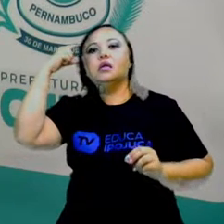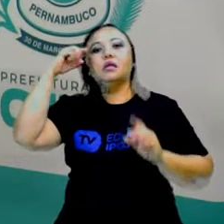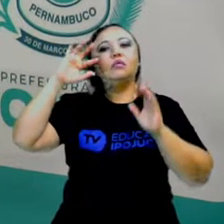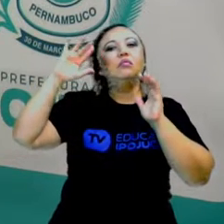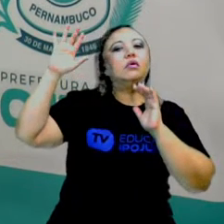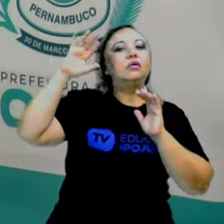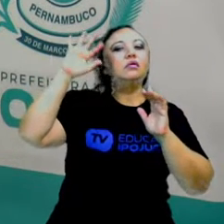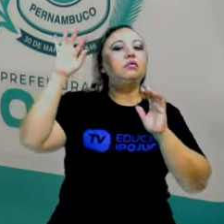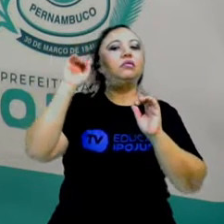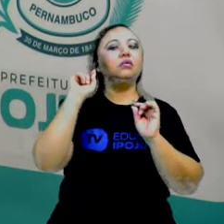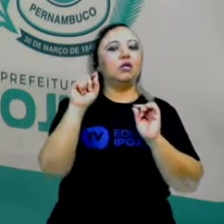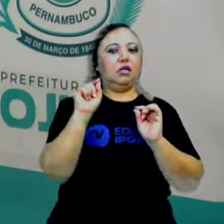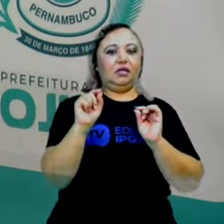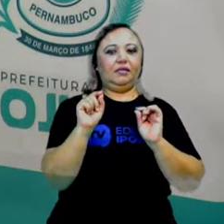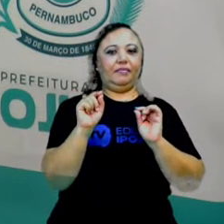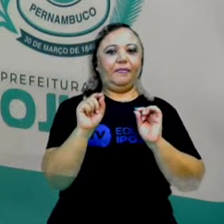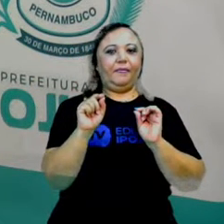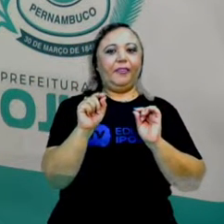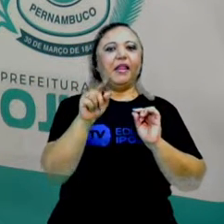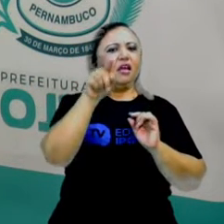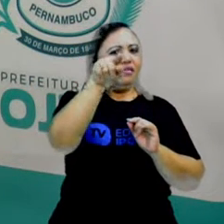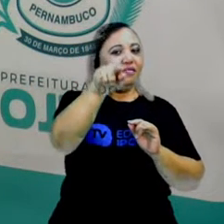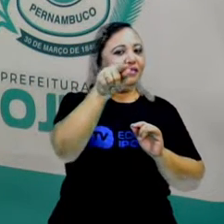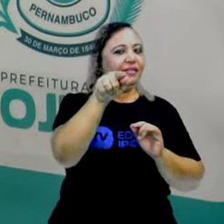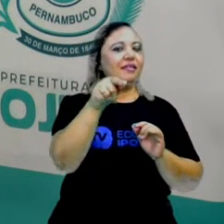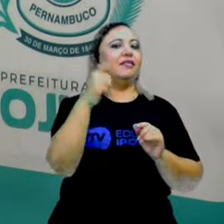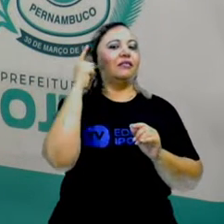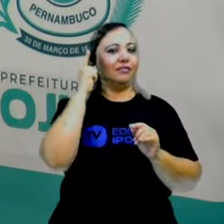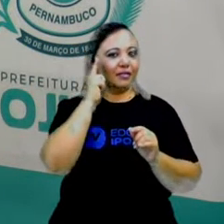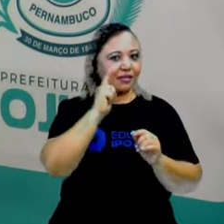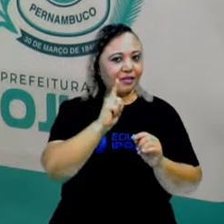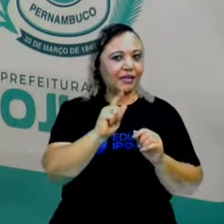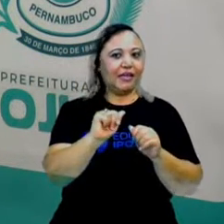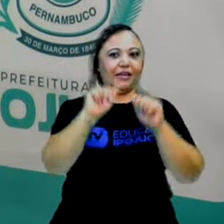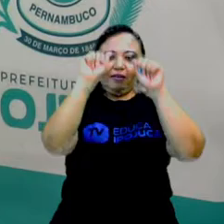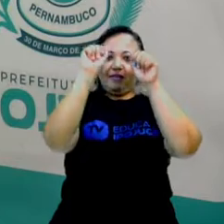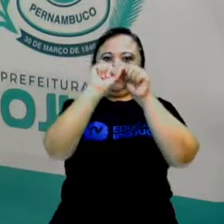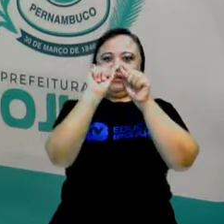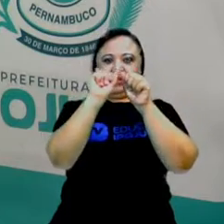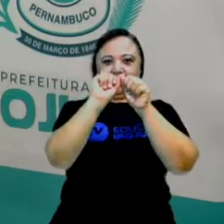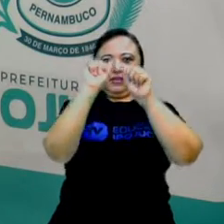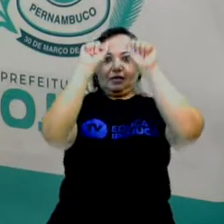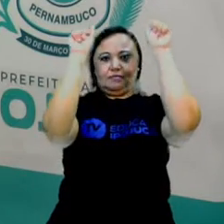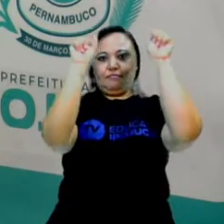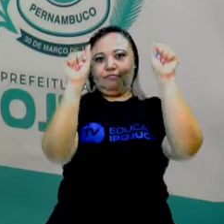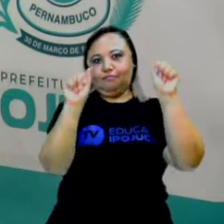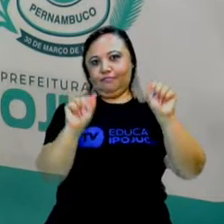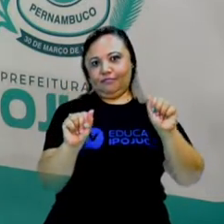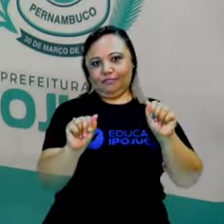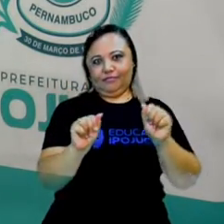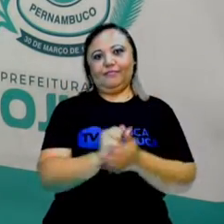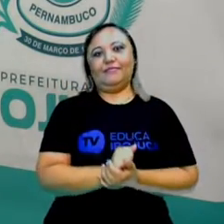você, depois dessa aula, irá conseguir fazer uma produção artística? Vamos lá.